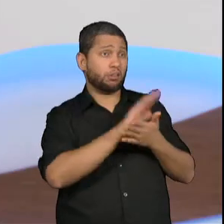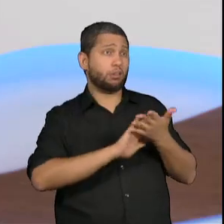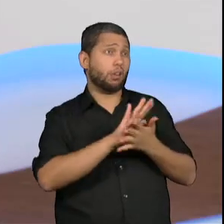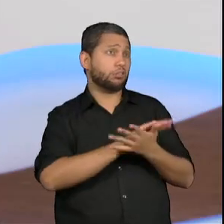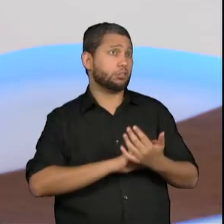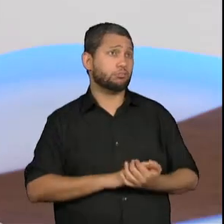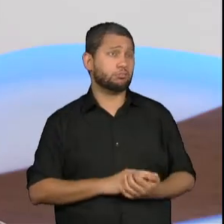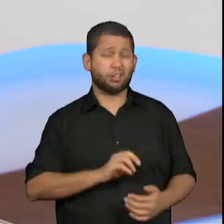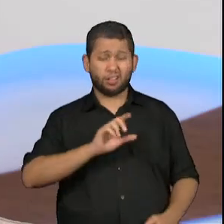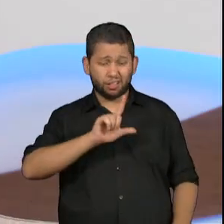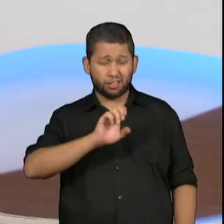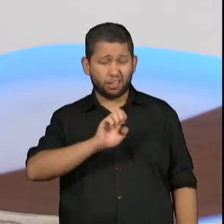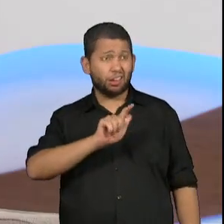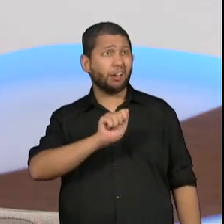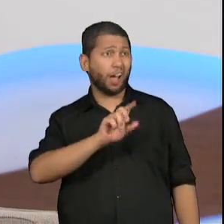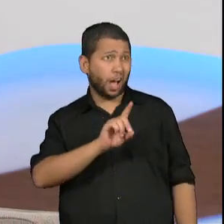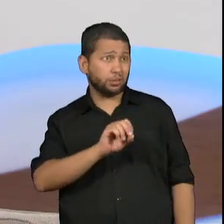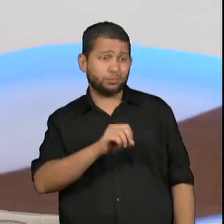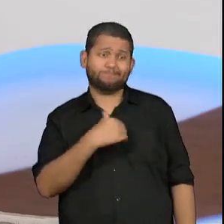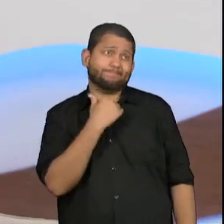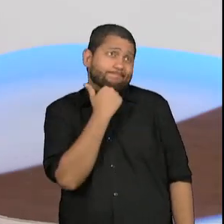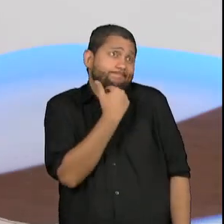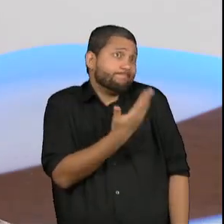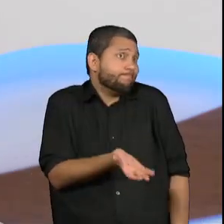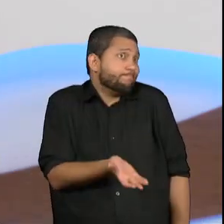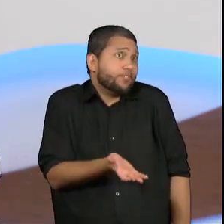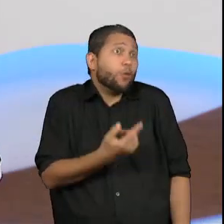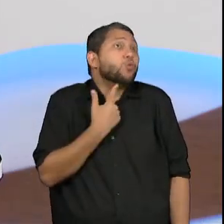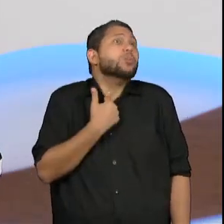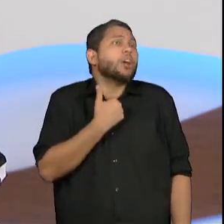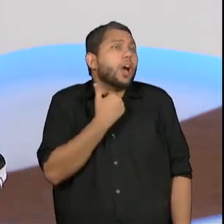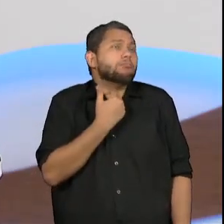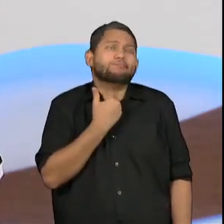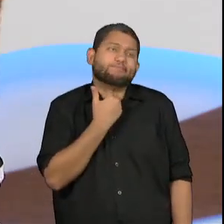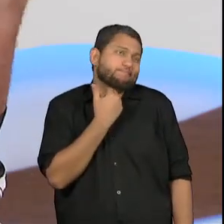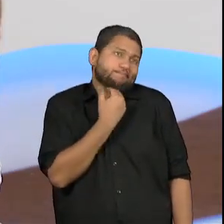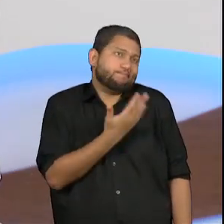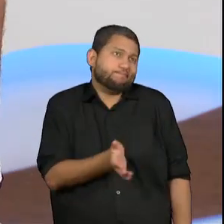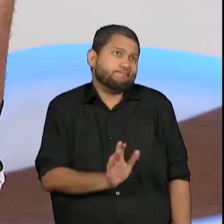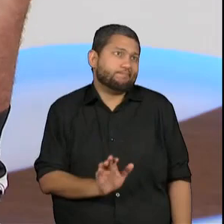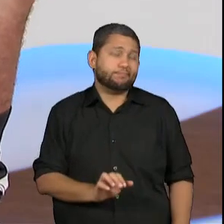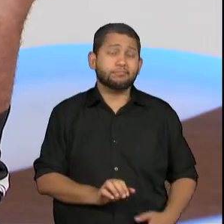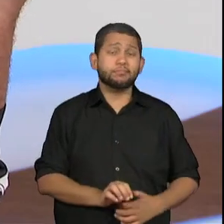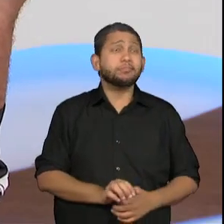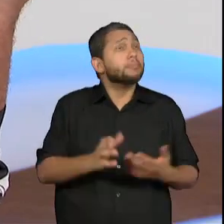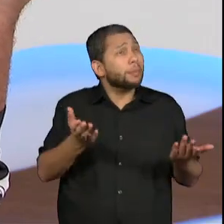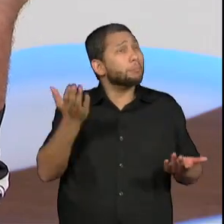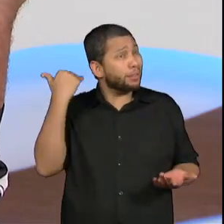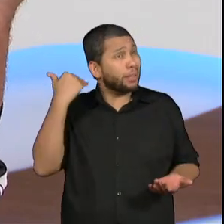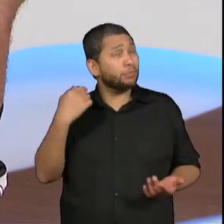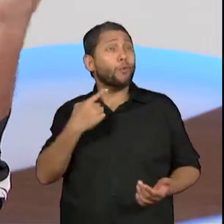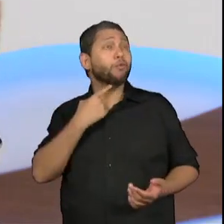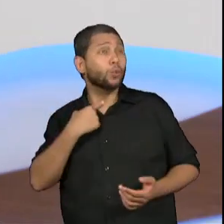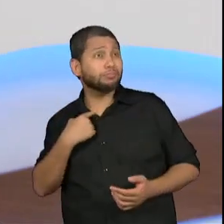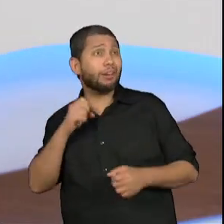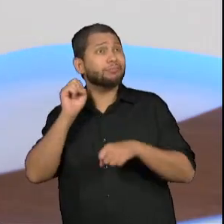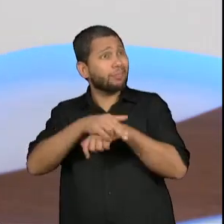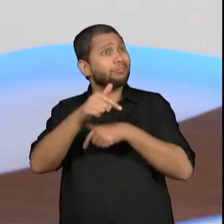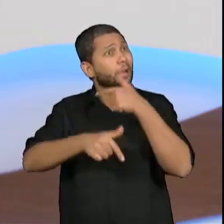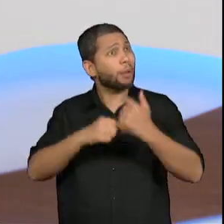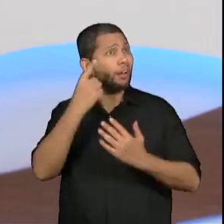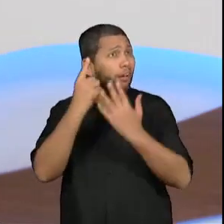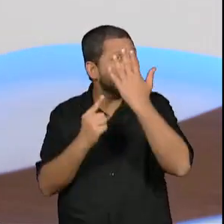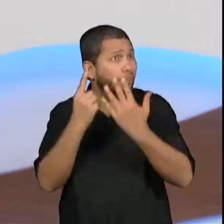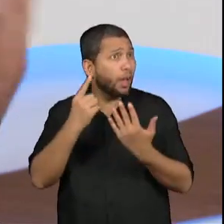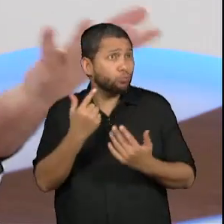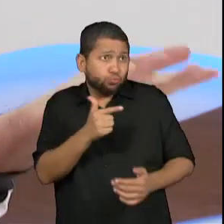deixar legado para o carnaval carioca. Da mesma maneira como eu não tinha pretensão de ser carnavalesco, hoje sou,